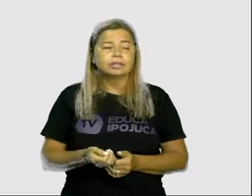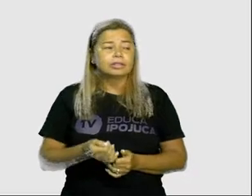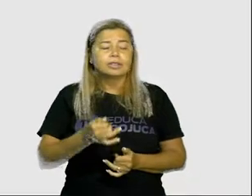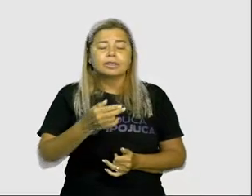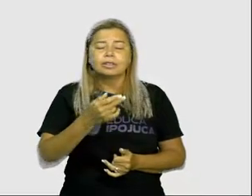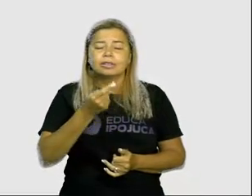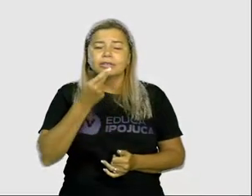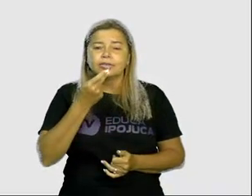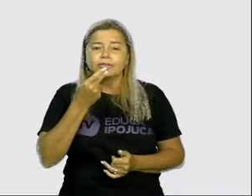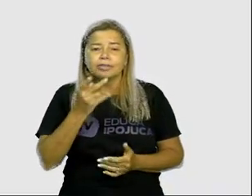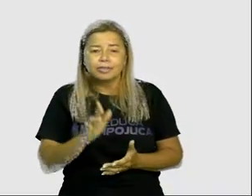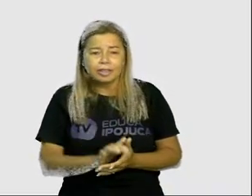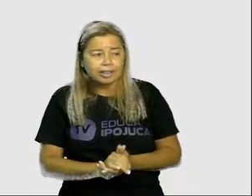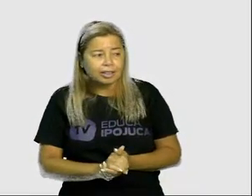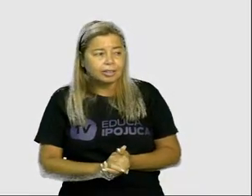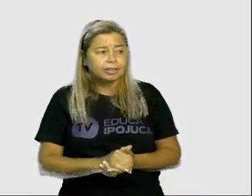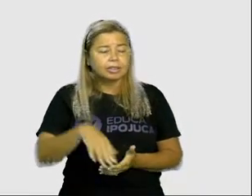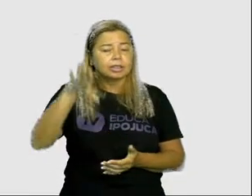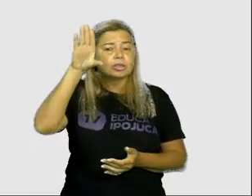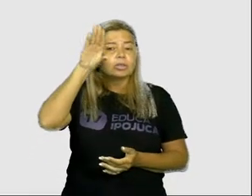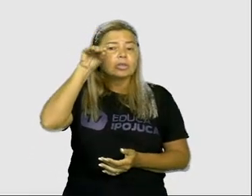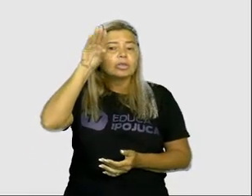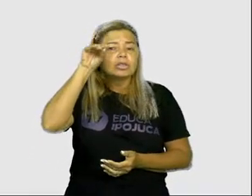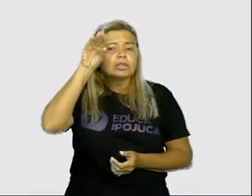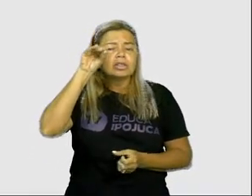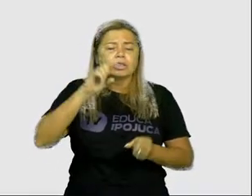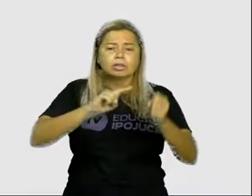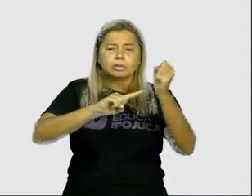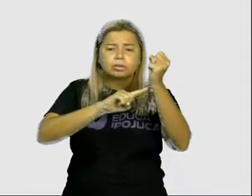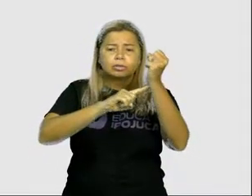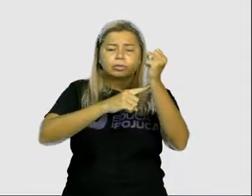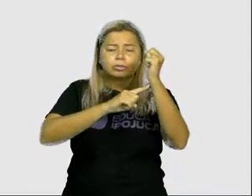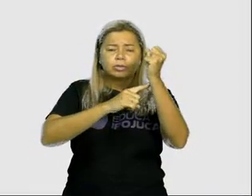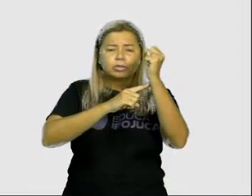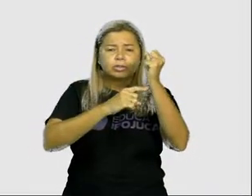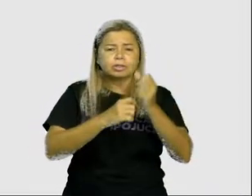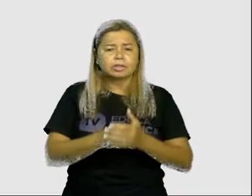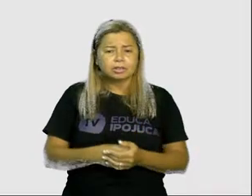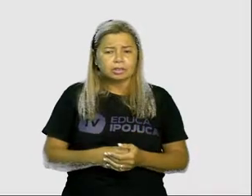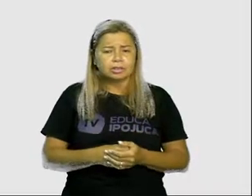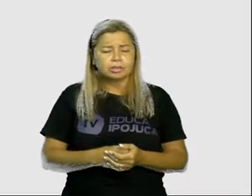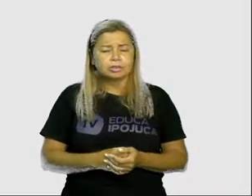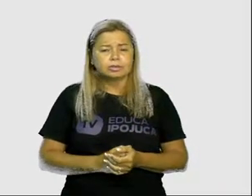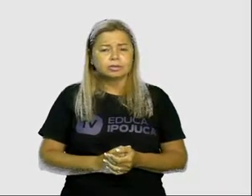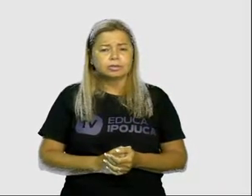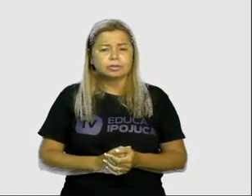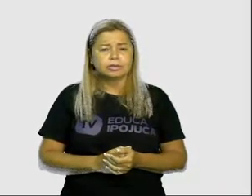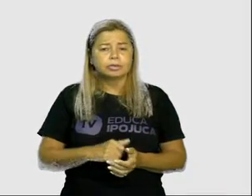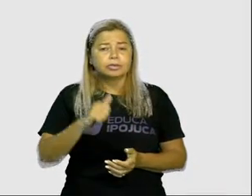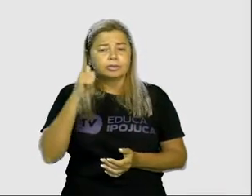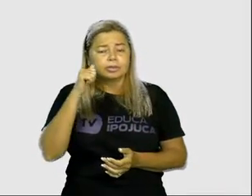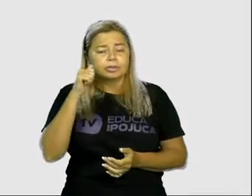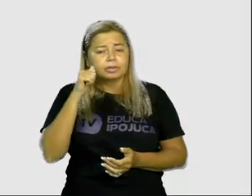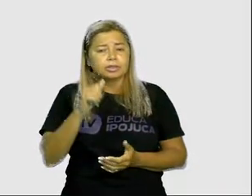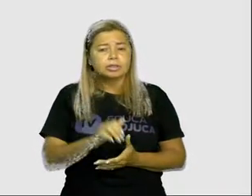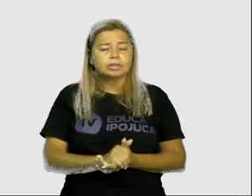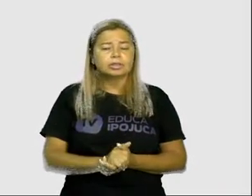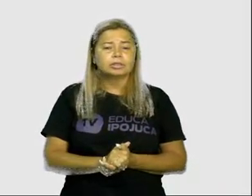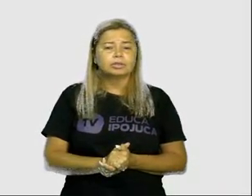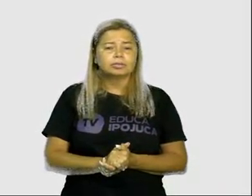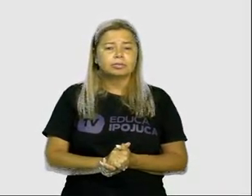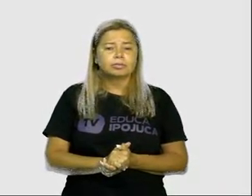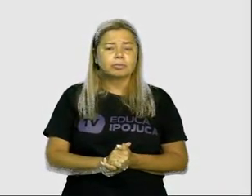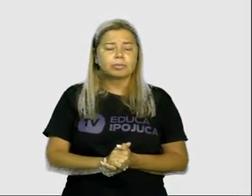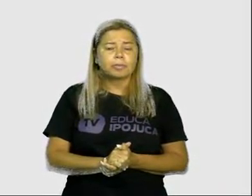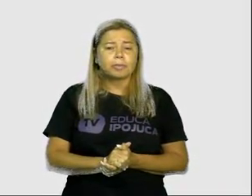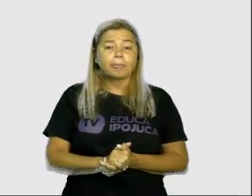substantivo feminino, tá? E como expressa lá no dicionário, é